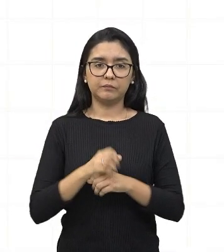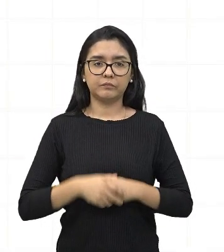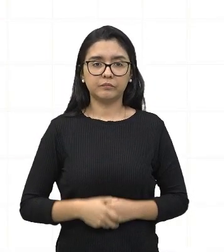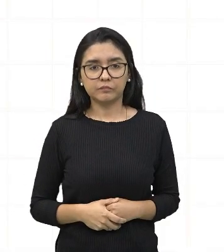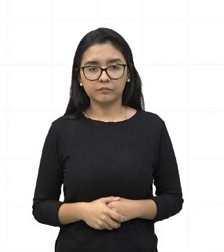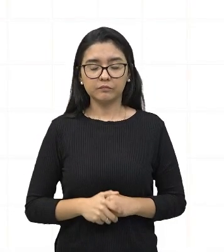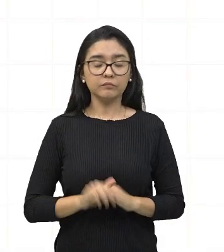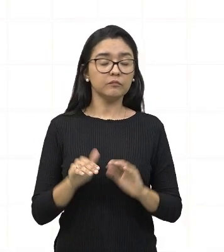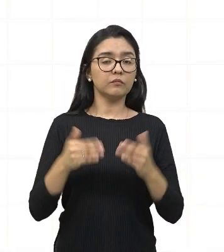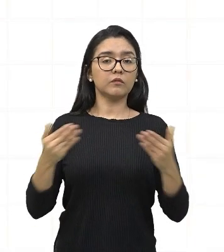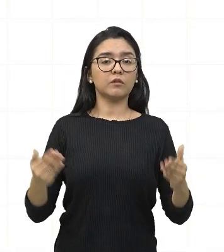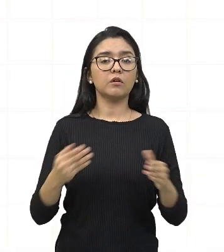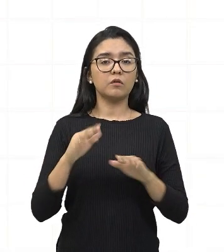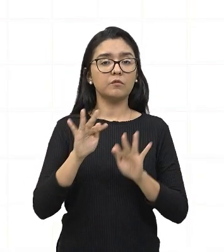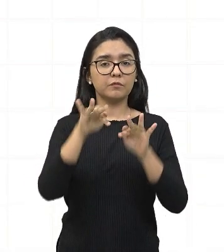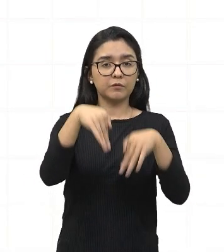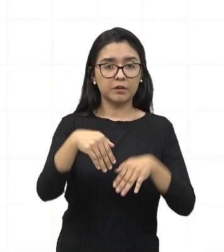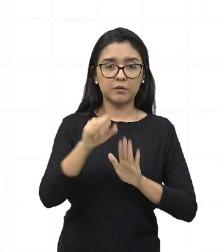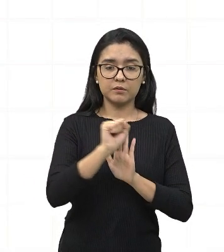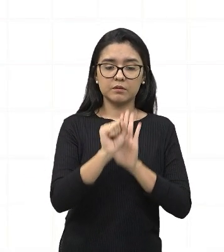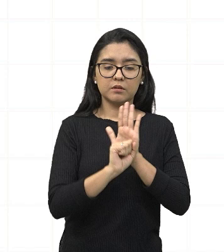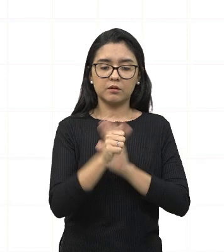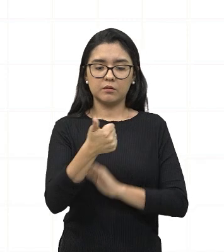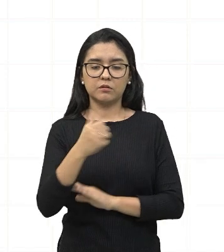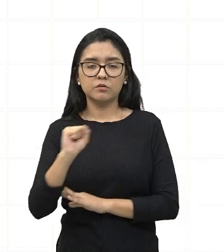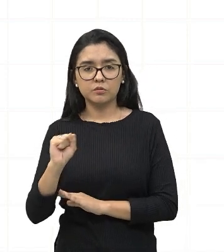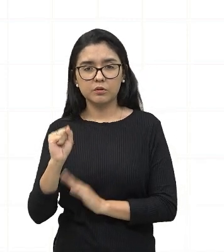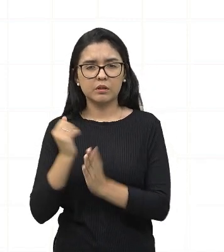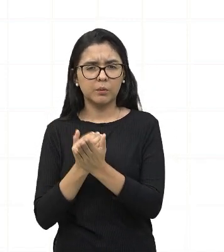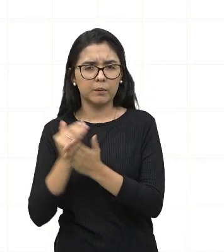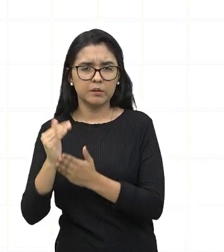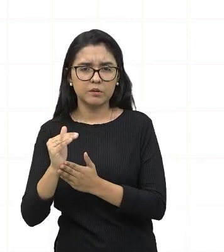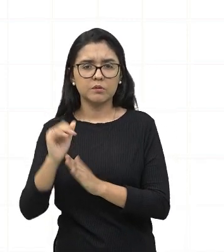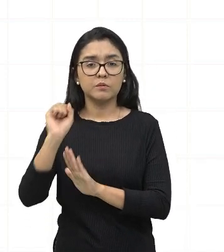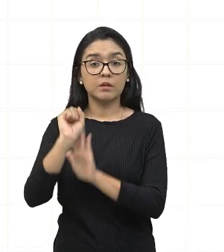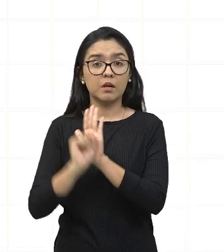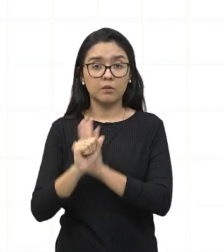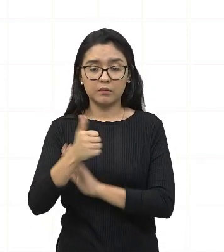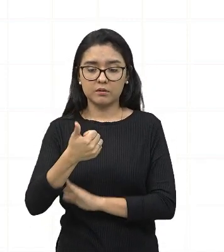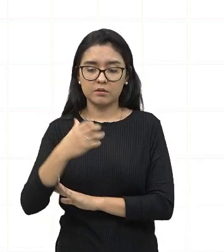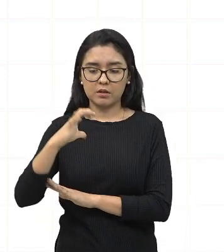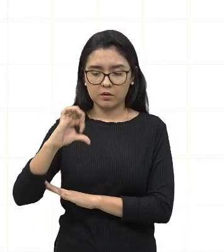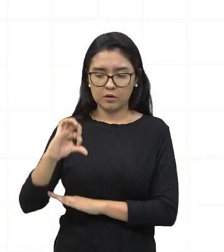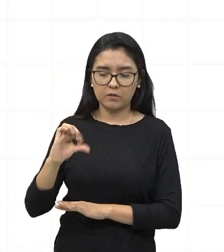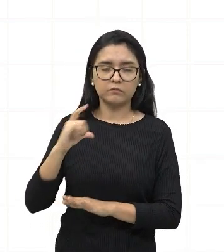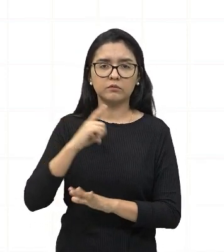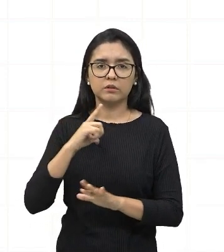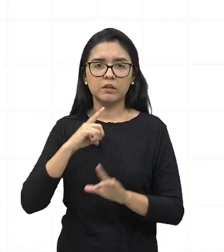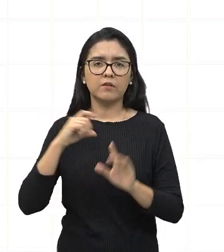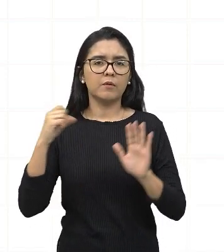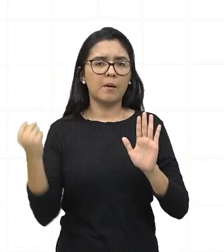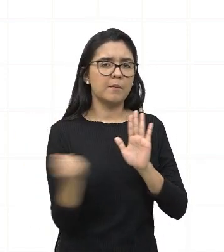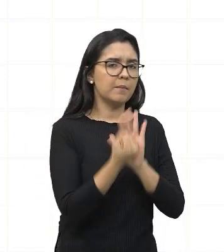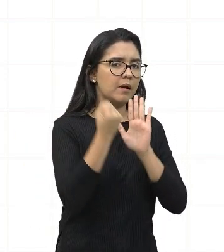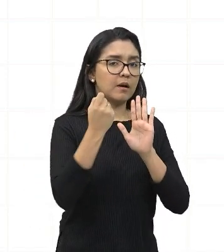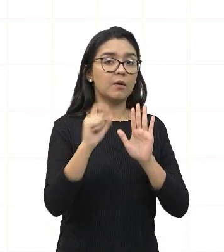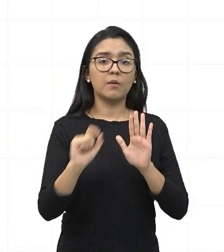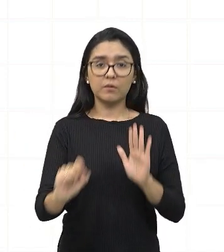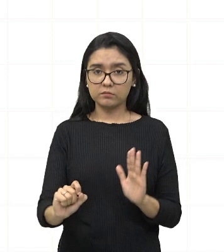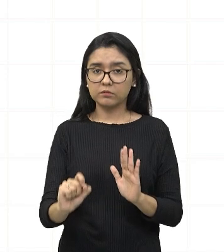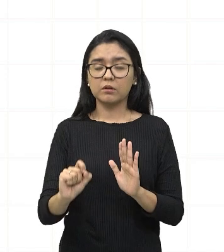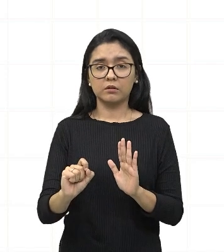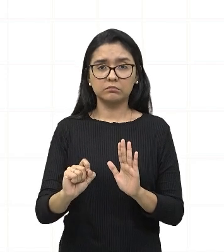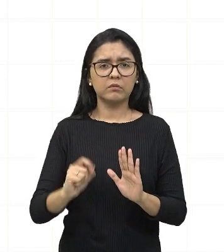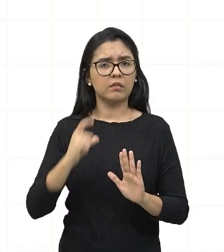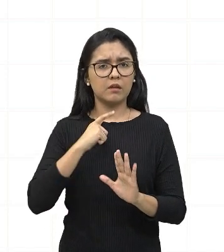Então, final do século XVIII e início do século XIX, foram marcados por grandes